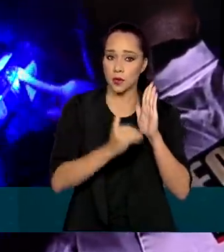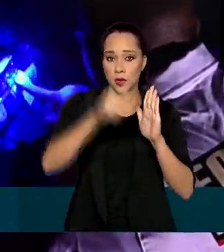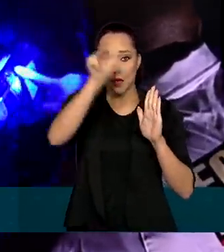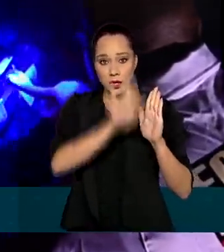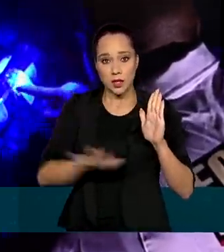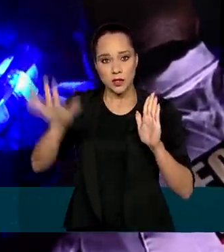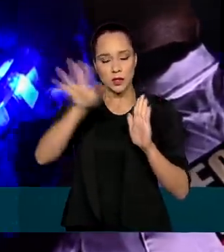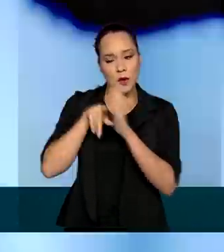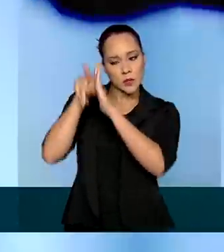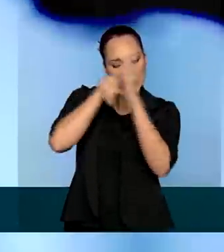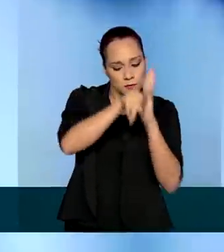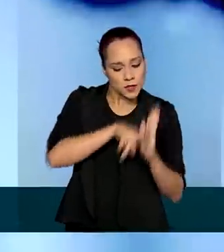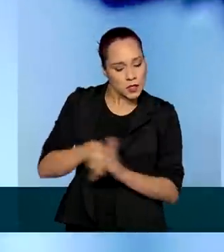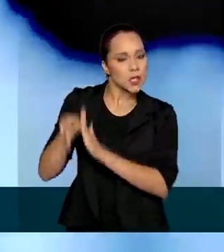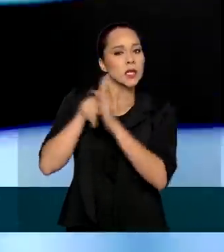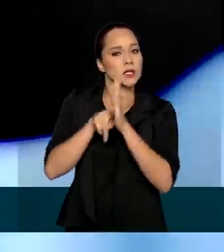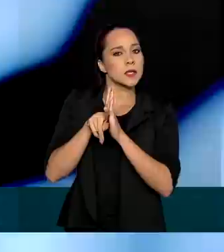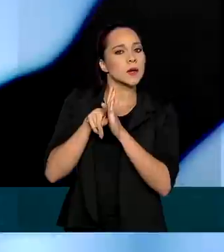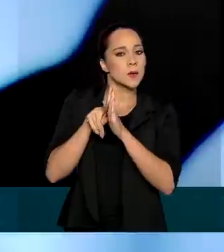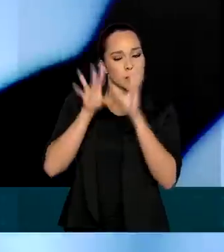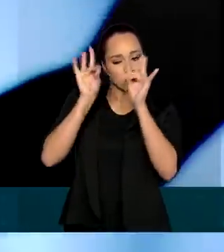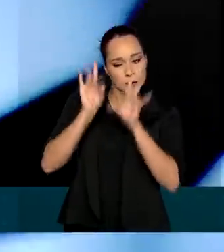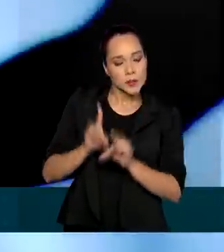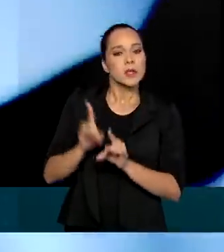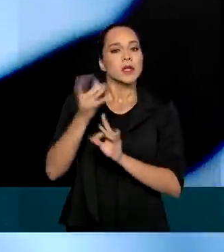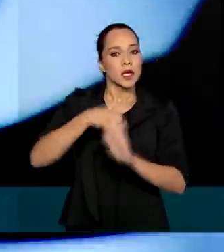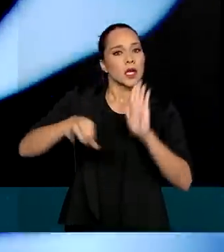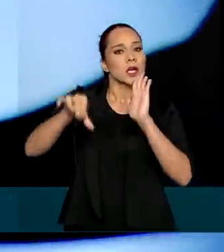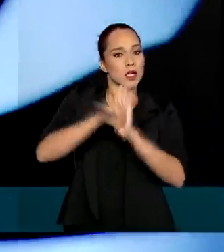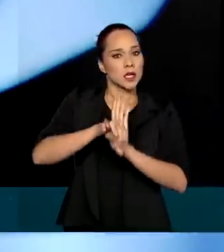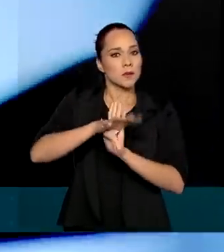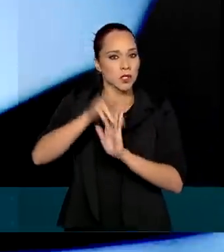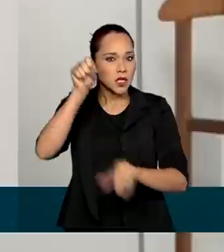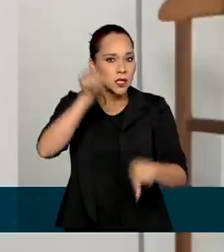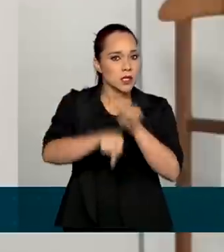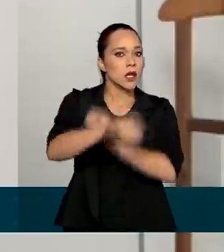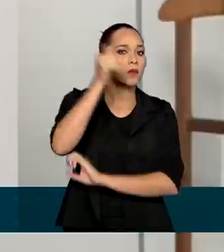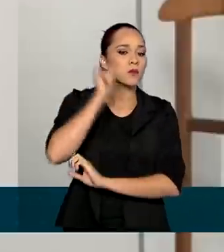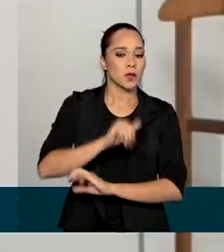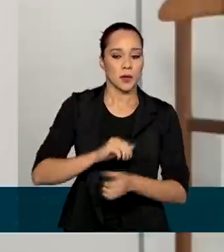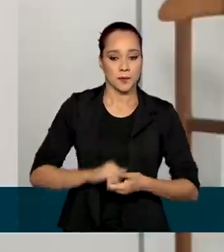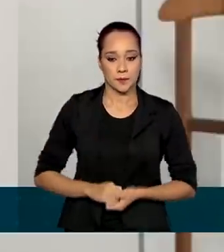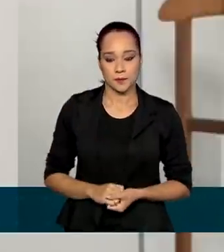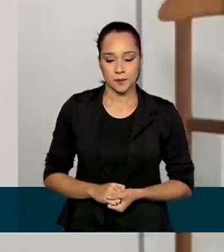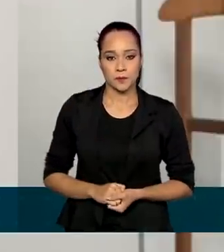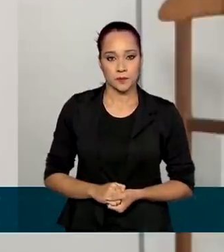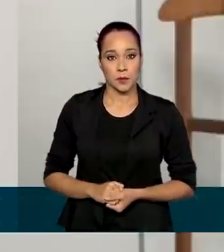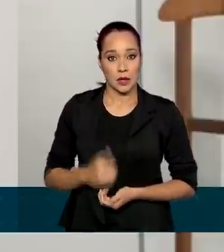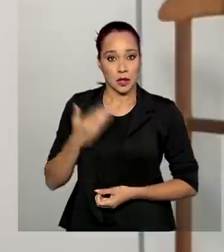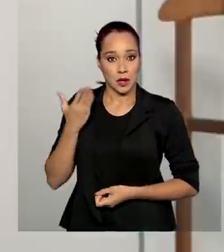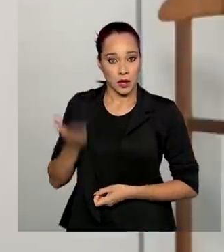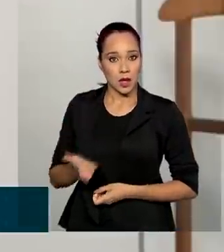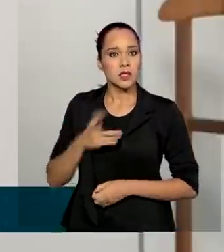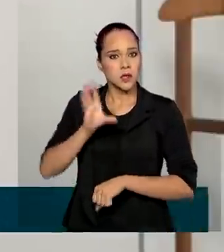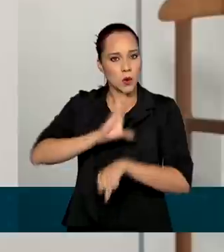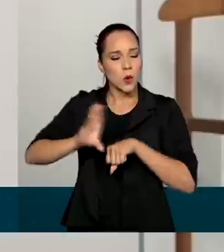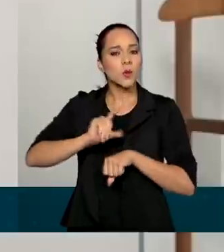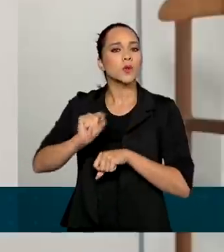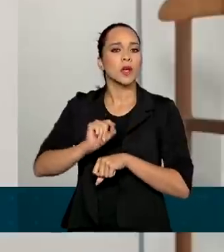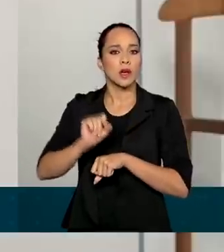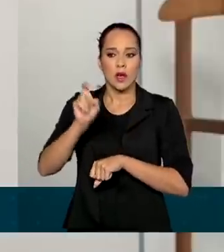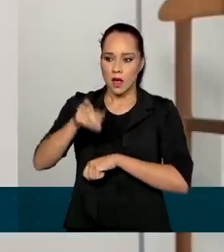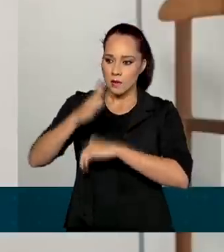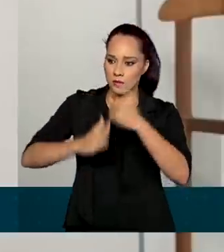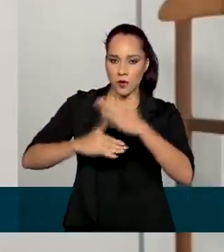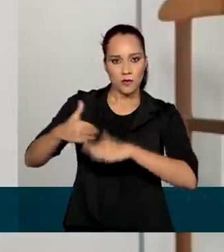de Investigação e Perícia em Crimes de Feminicídio. Esse curso visa capacitar os